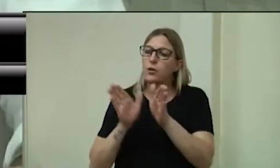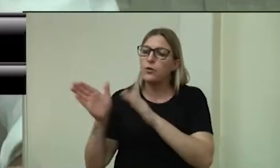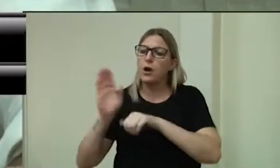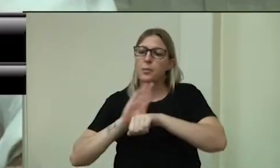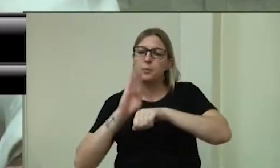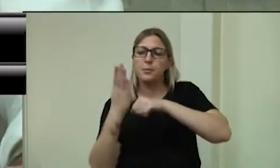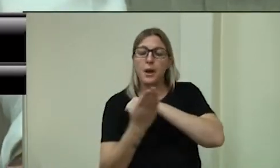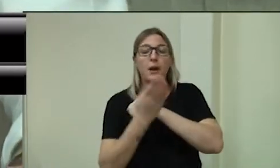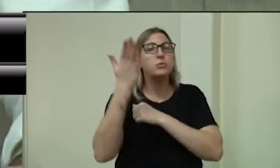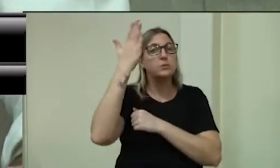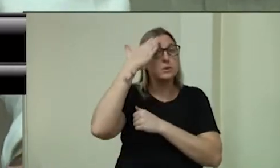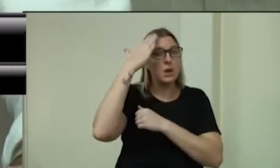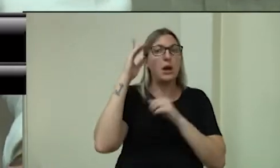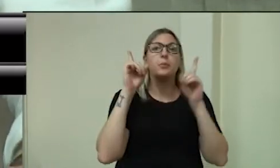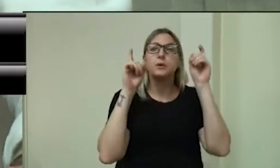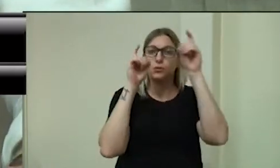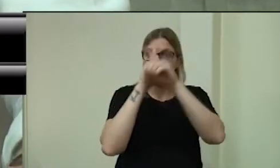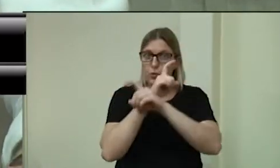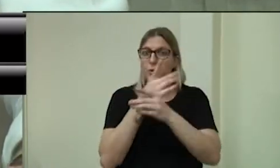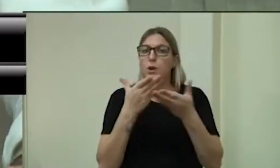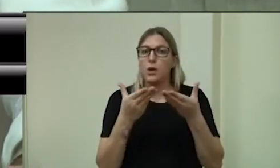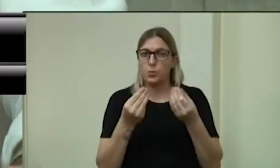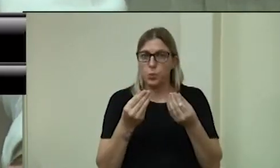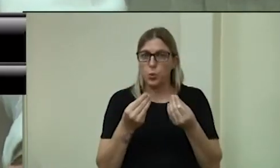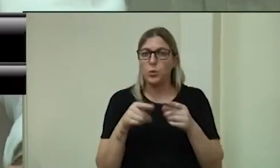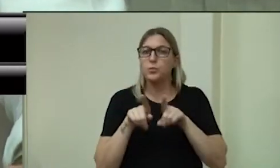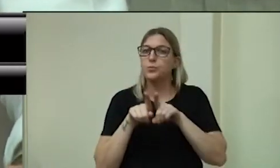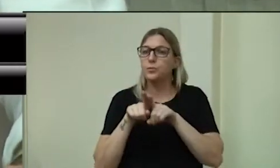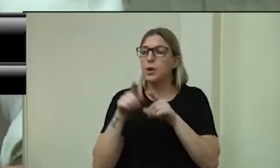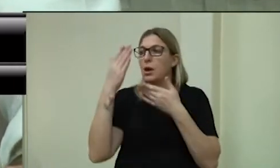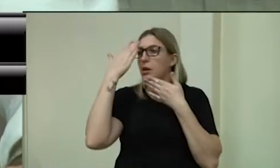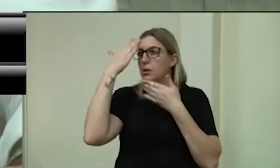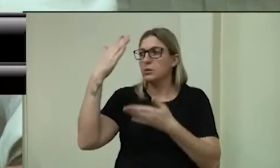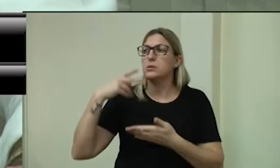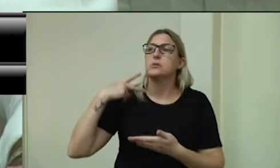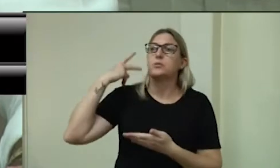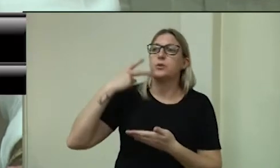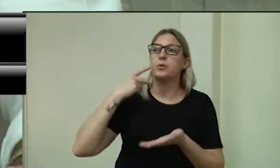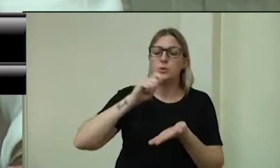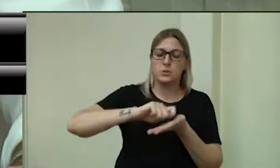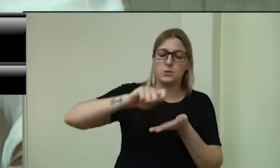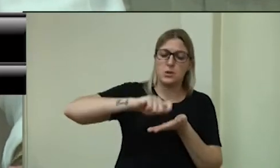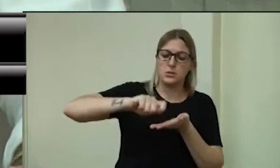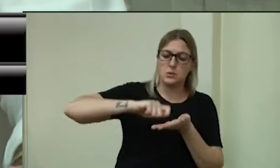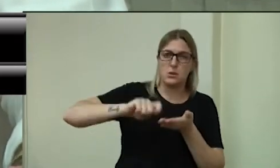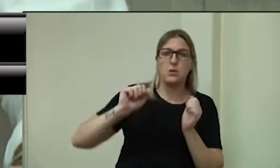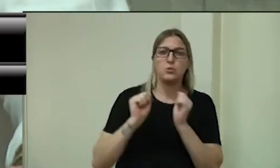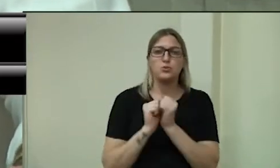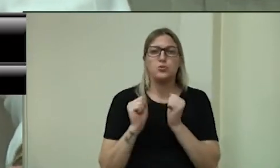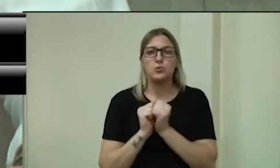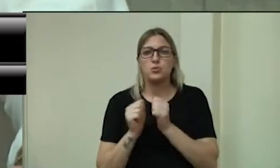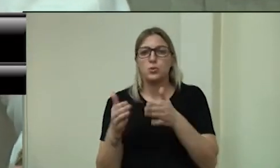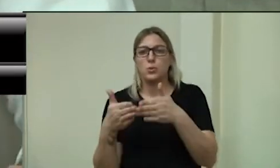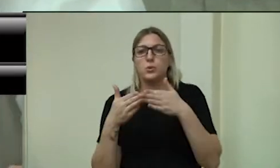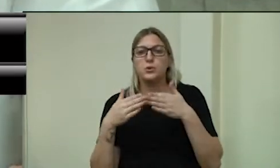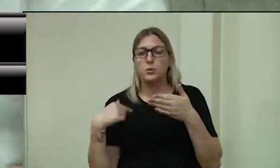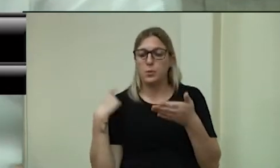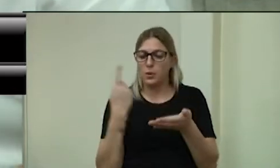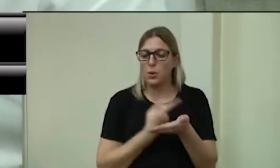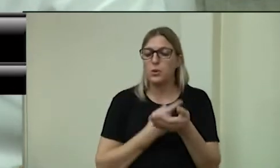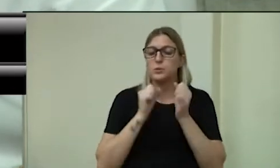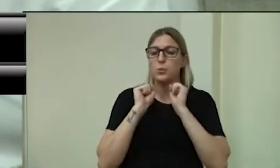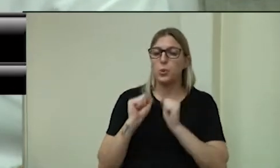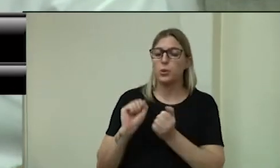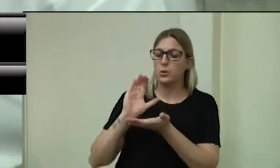esse momento e agradecer os vereadores que assinaram juntos esse requerimento para que nós podamos repassar a